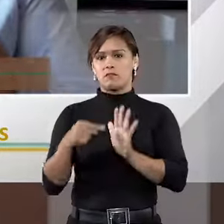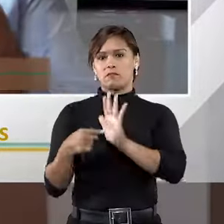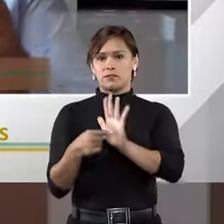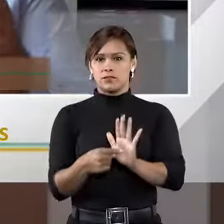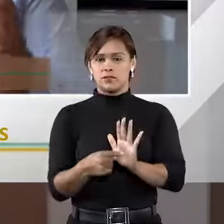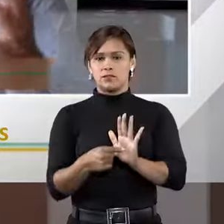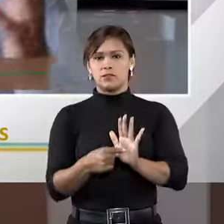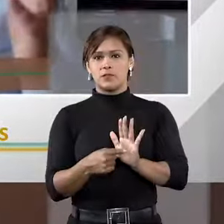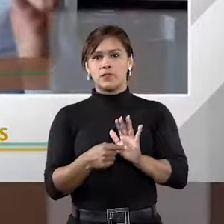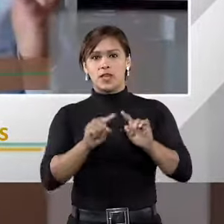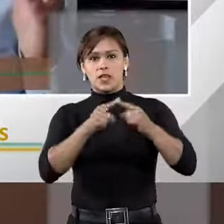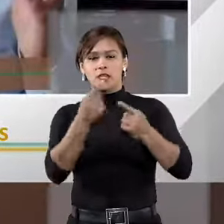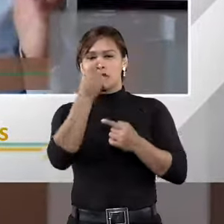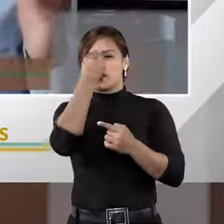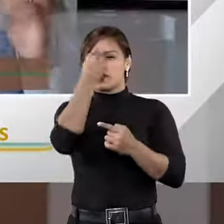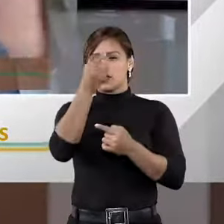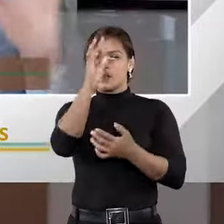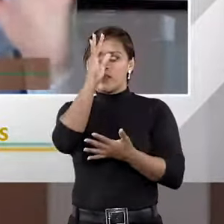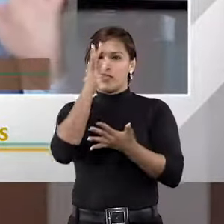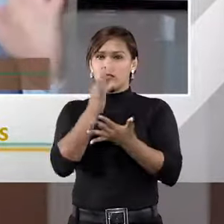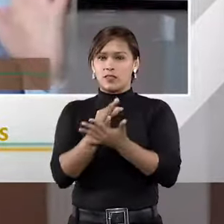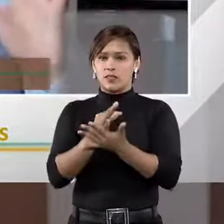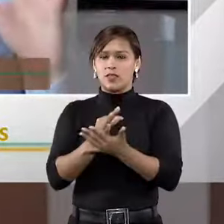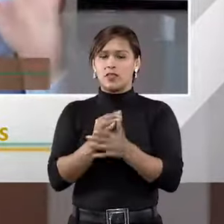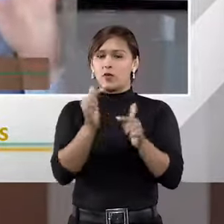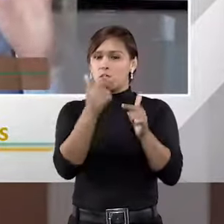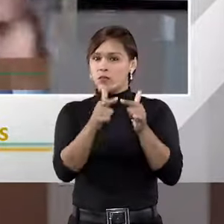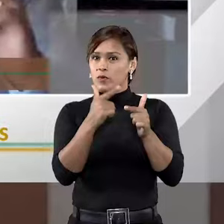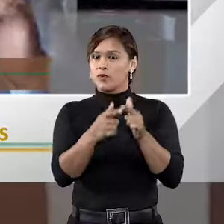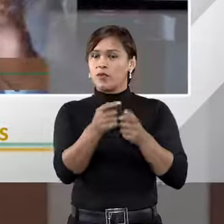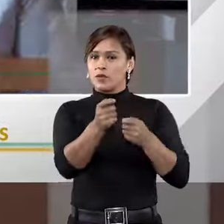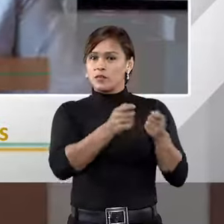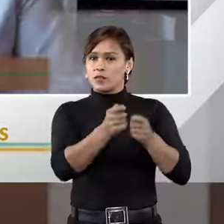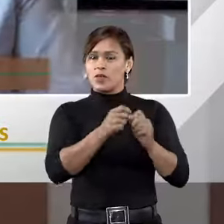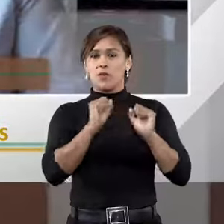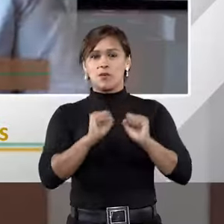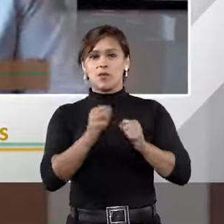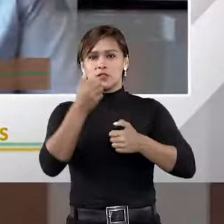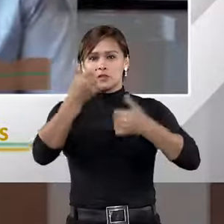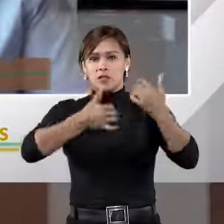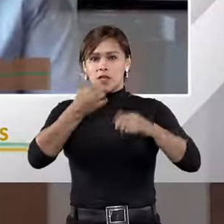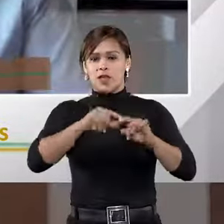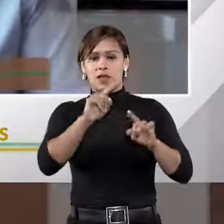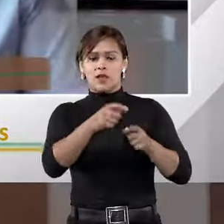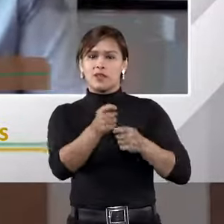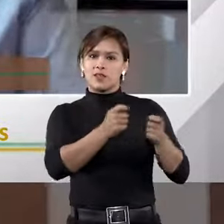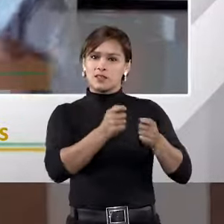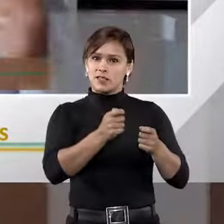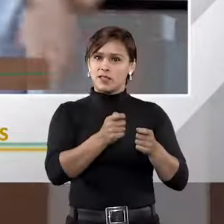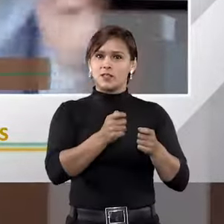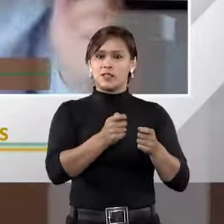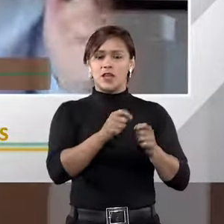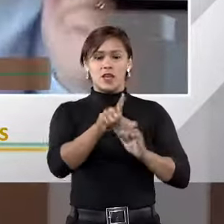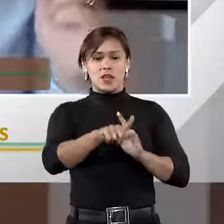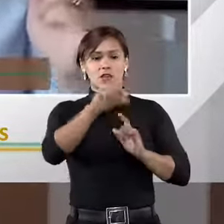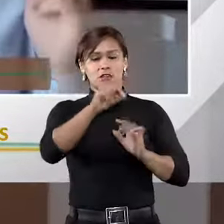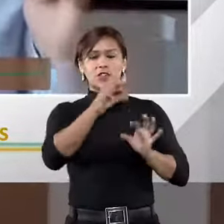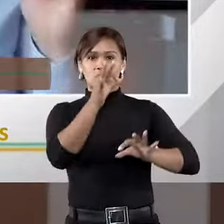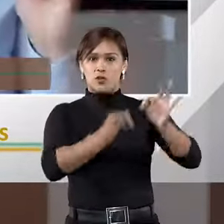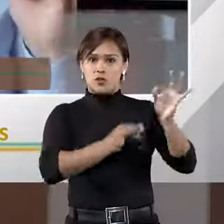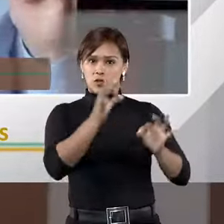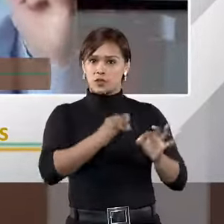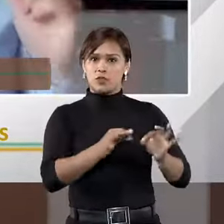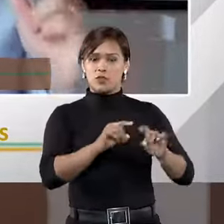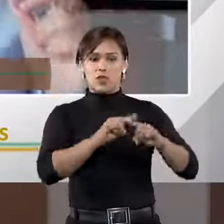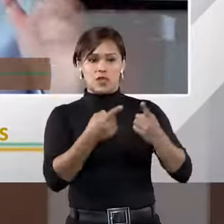apresentado. Então, se a gente pensar em tese, o que é sempre um problema em relação à arbitragem, a pode dizer o seguinte, na arbitragem você vai escolher o juiz do caso.